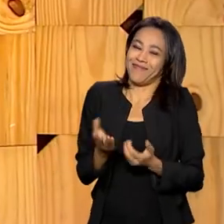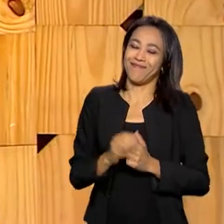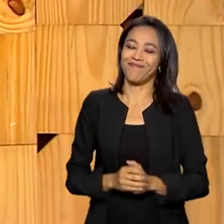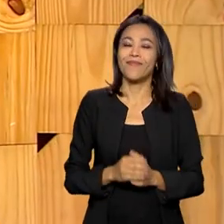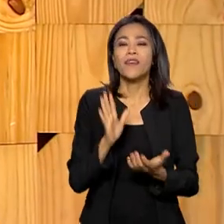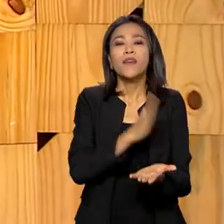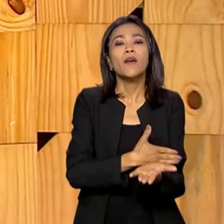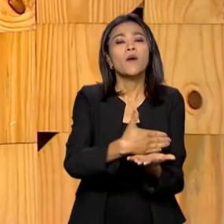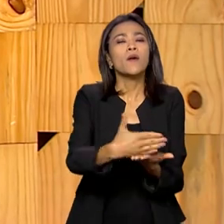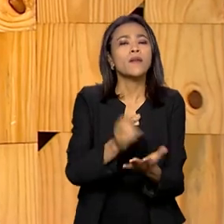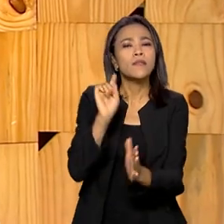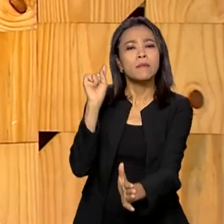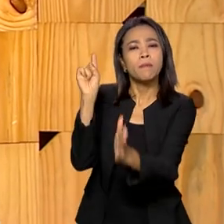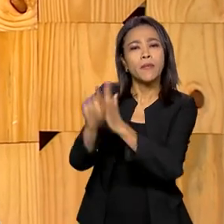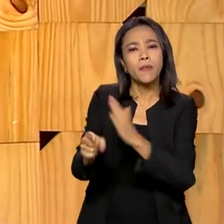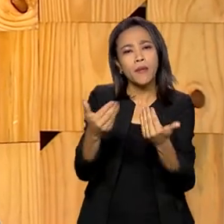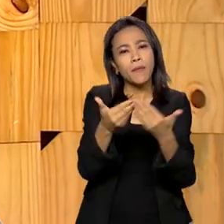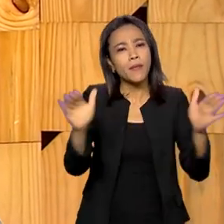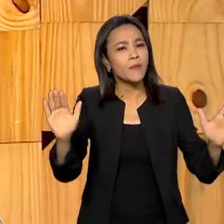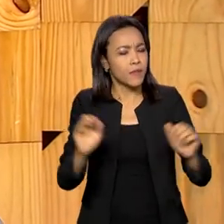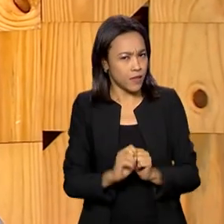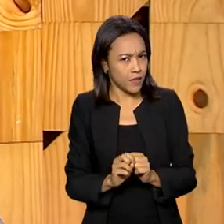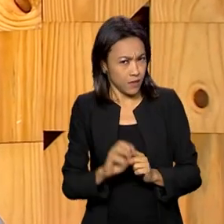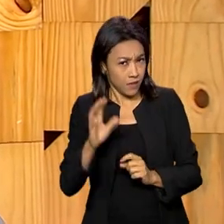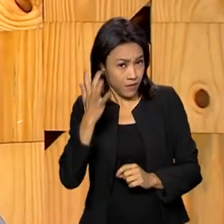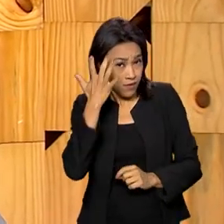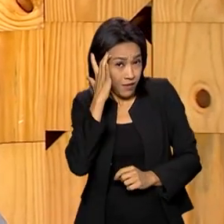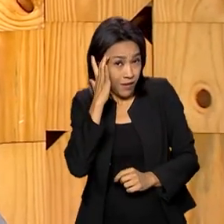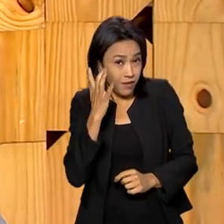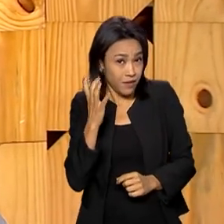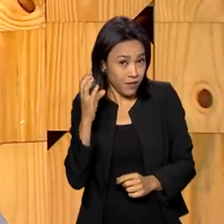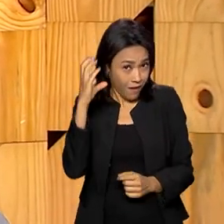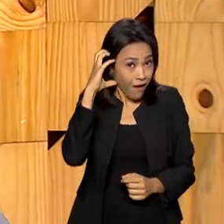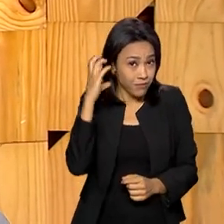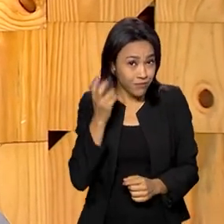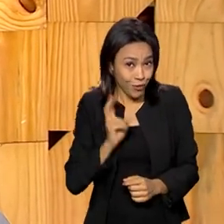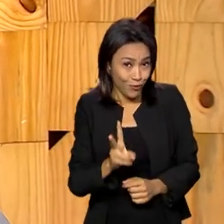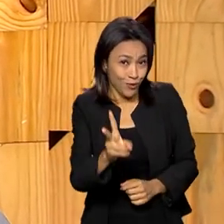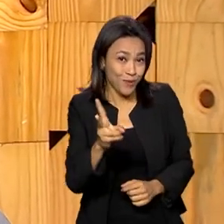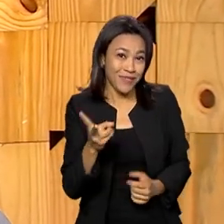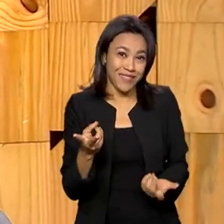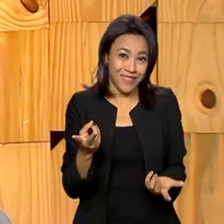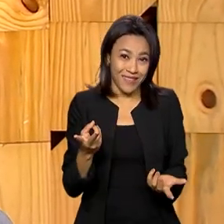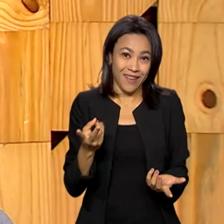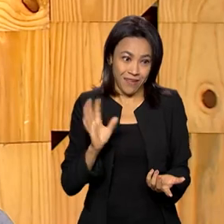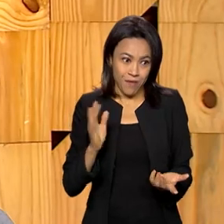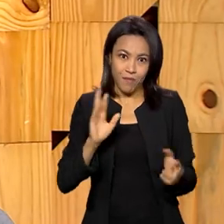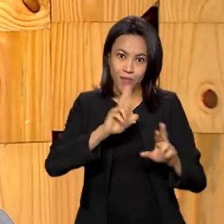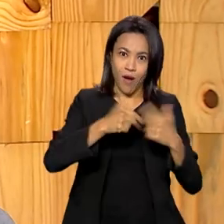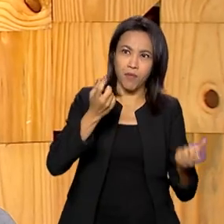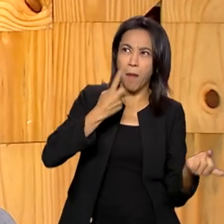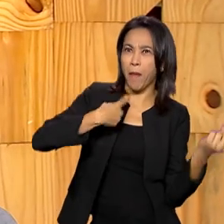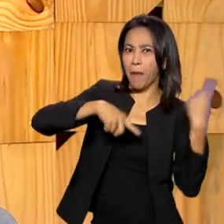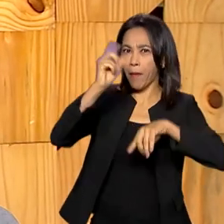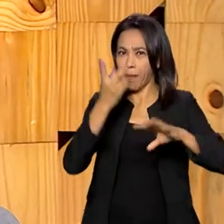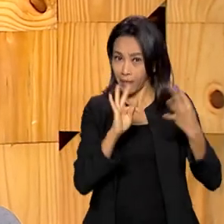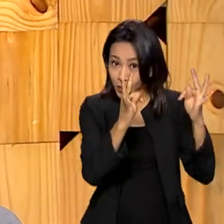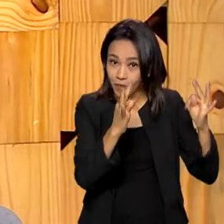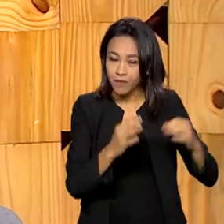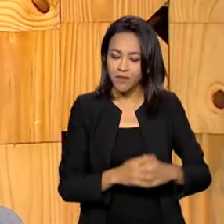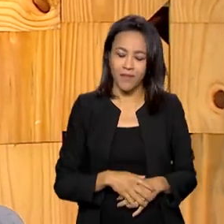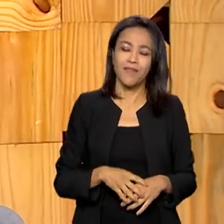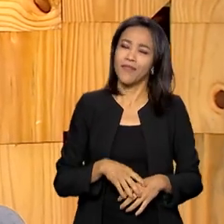começo com essa pergunta da abertura, né, secretário? Será que o rádio sobrevive a toda essa revolução tecnológica? Eu não tenho dúvida.